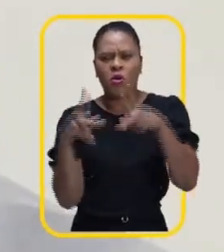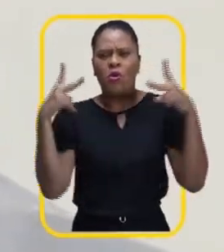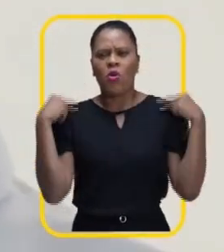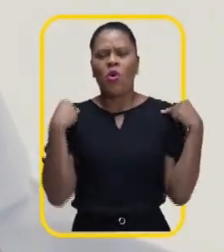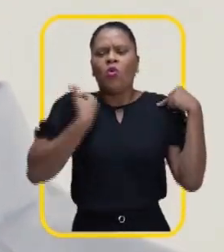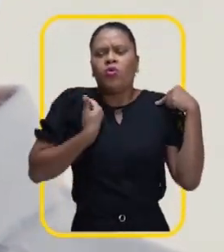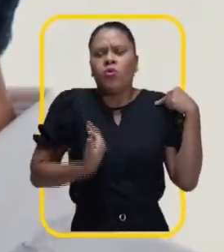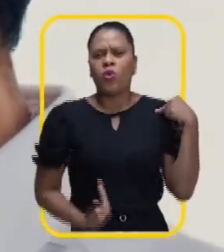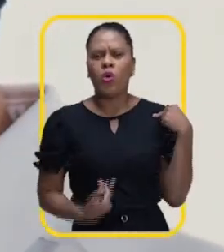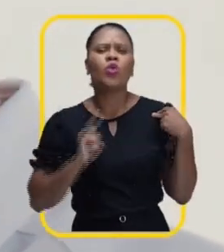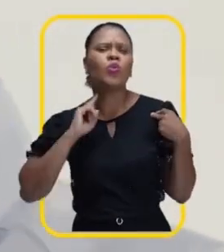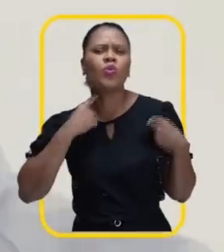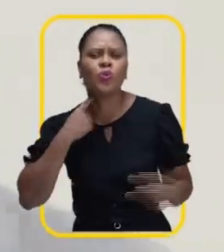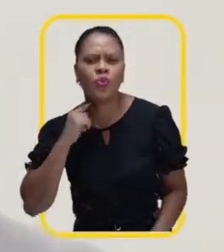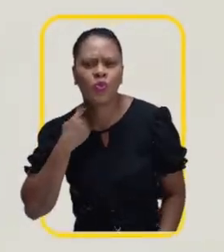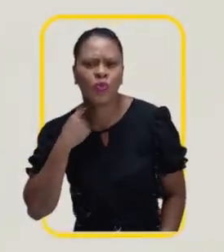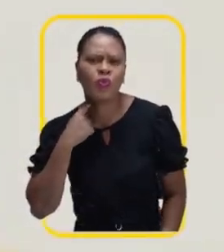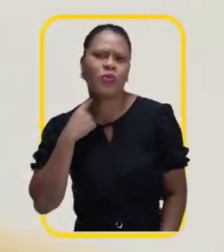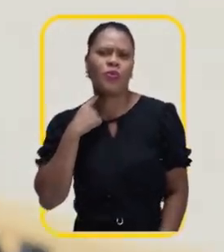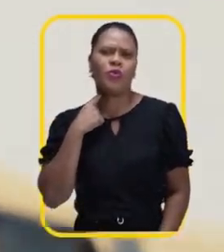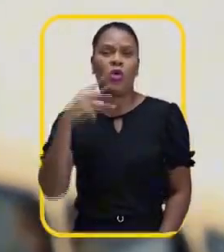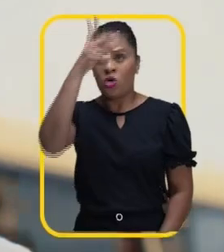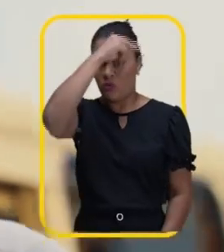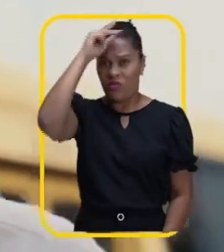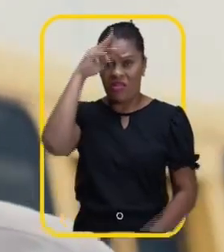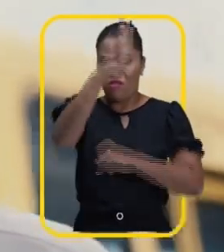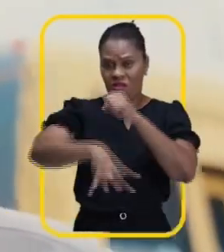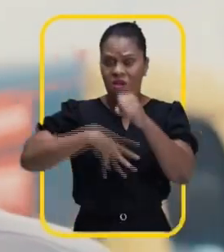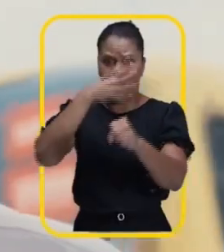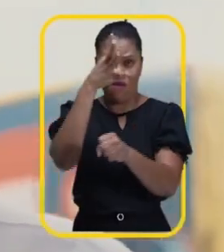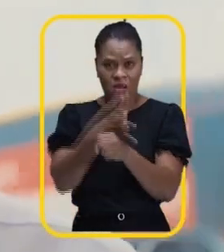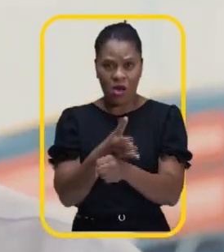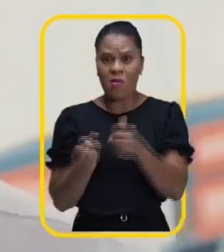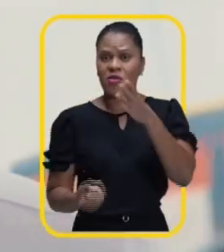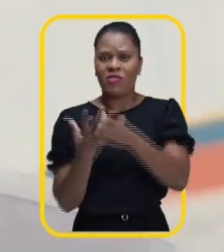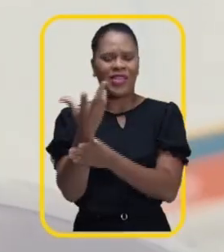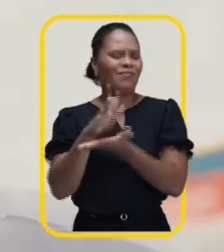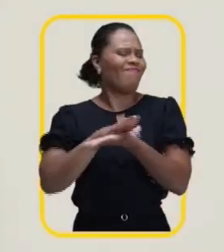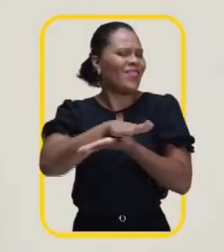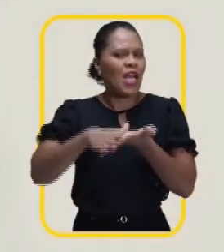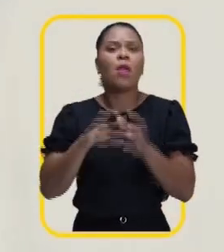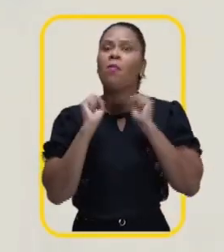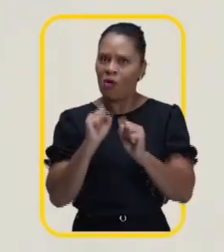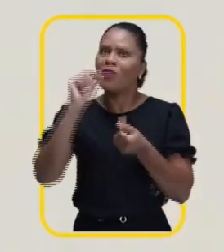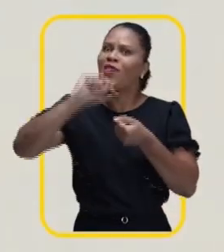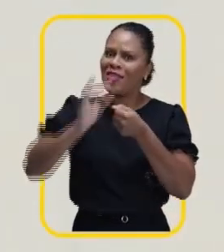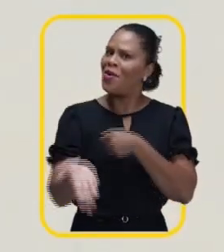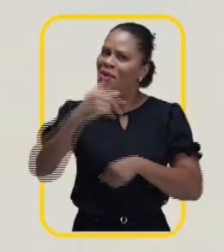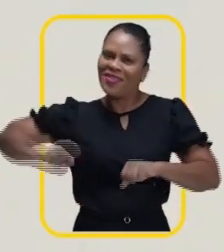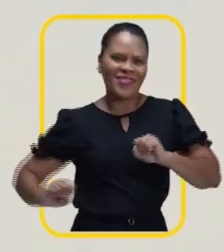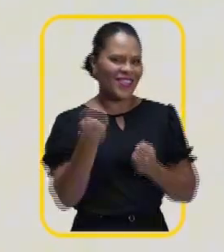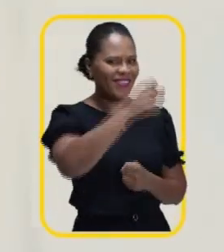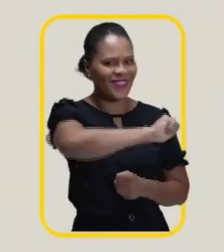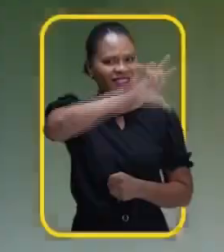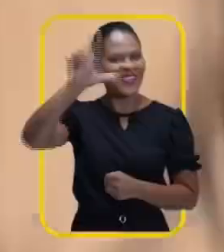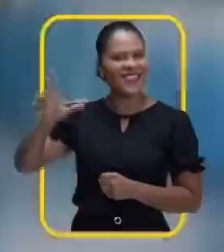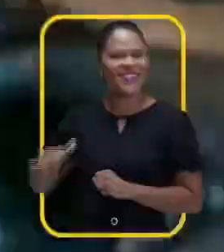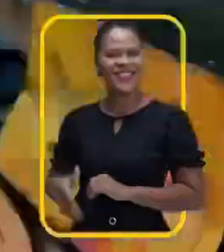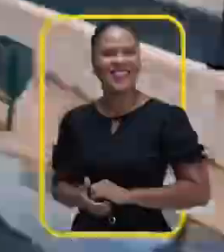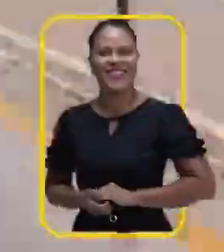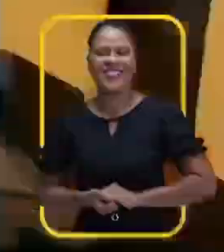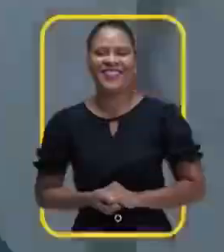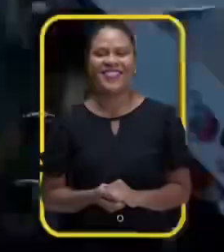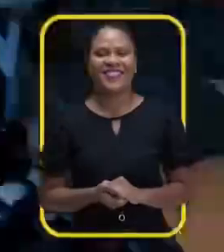motorista sobrecarregado, sujo. E o prefeito teve quatro anos para resolver e não resolveu. Dá para fazer. Bora resolver, São Luís?